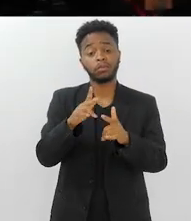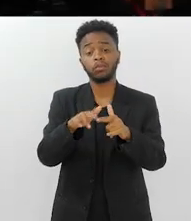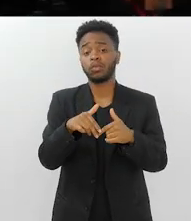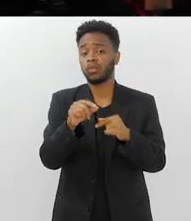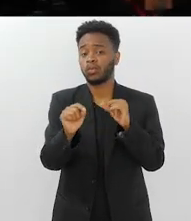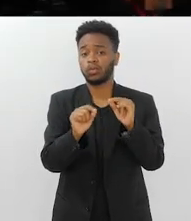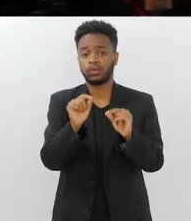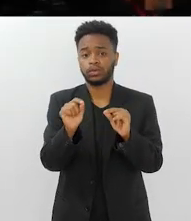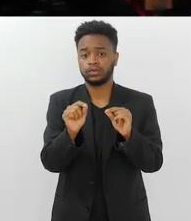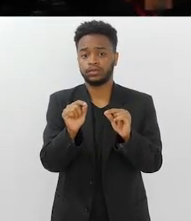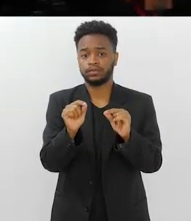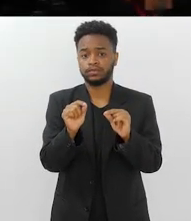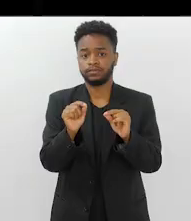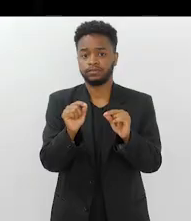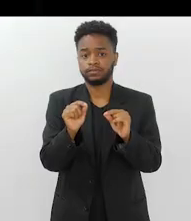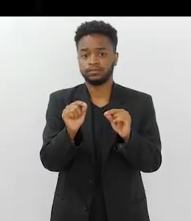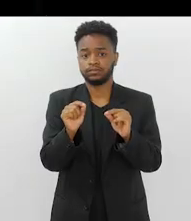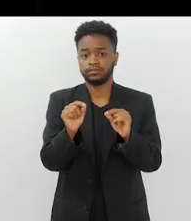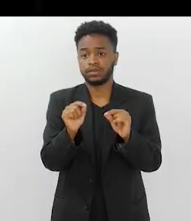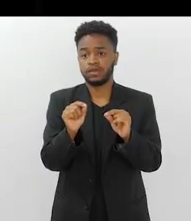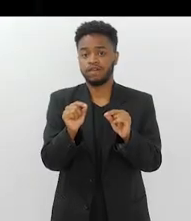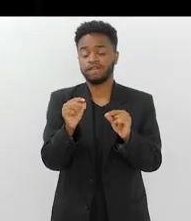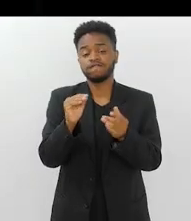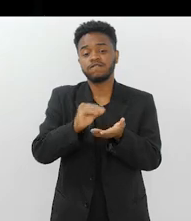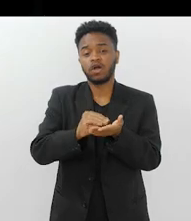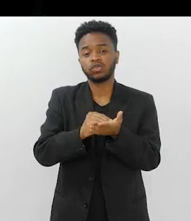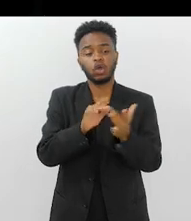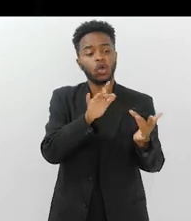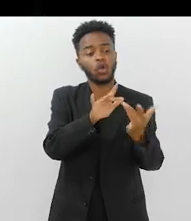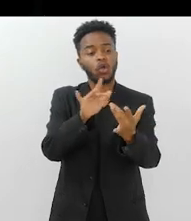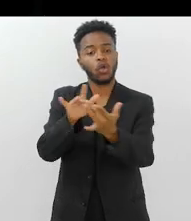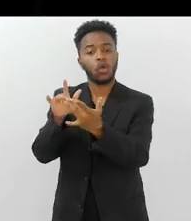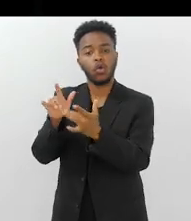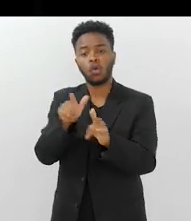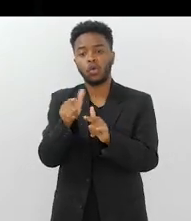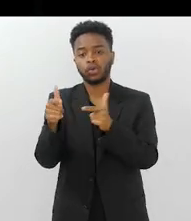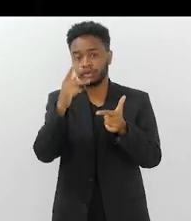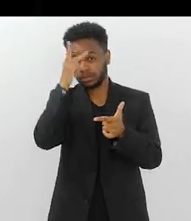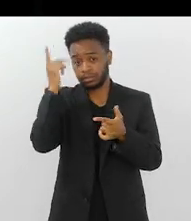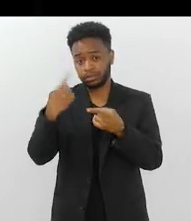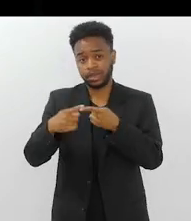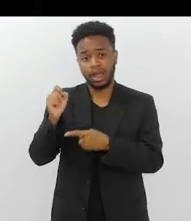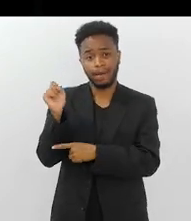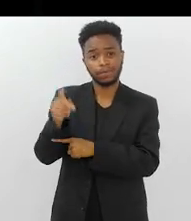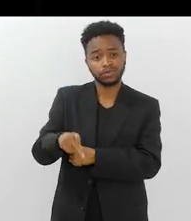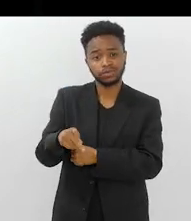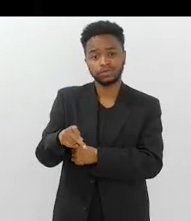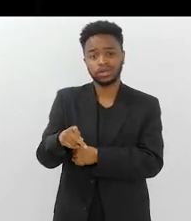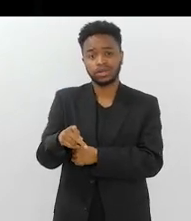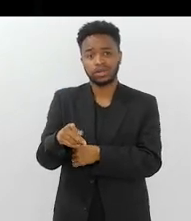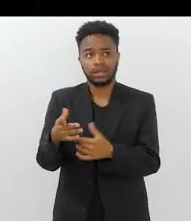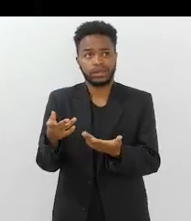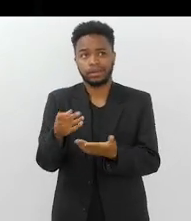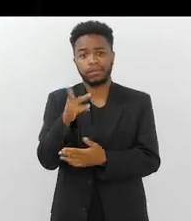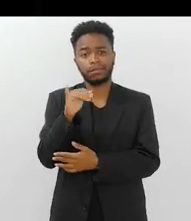à questão da perda da socialização. Aposentou, e aí, agora papai e mamãe tem que ficar em